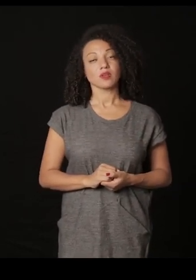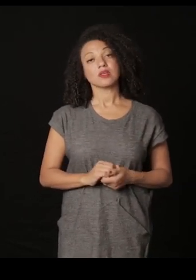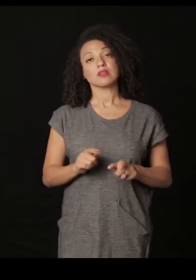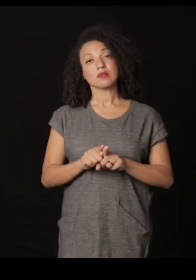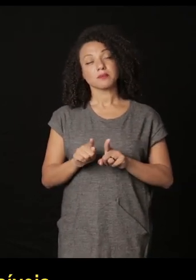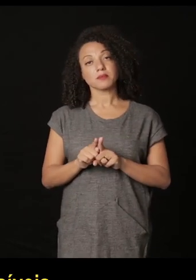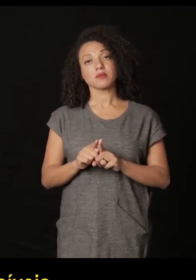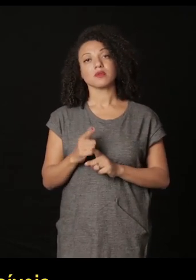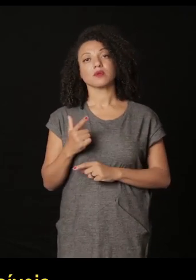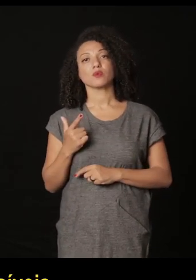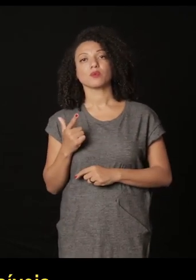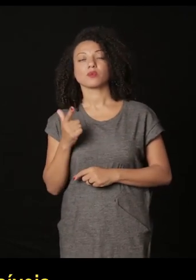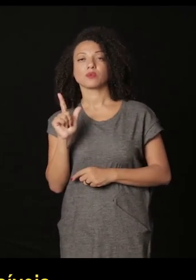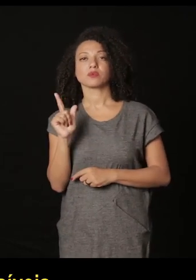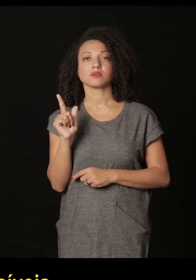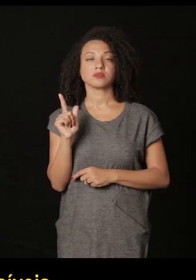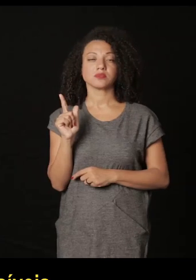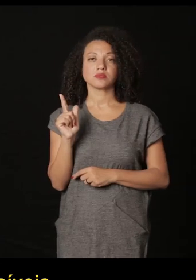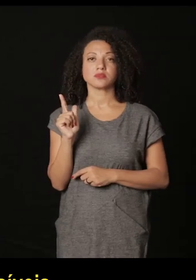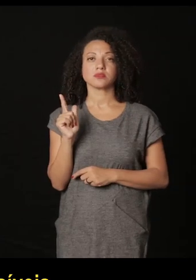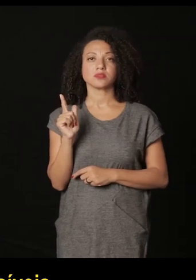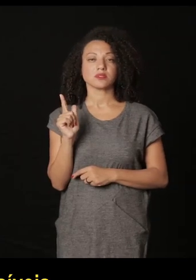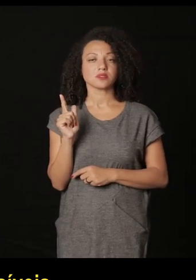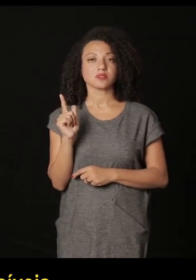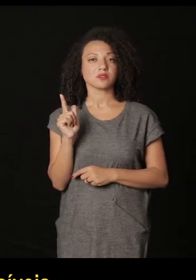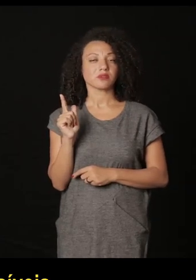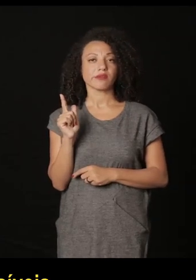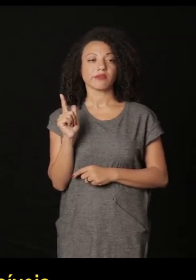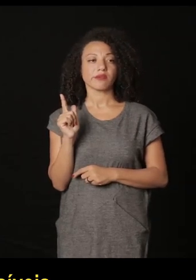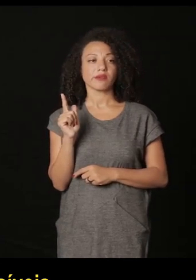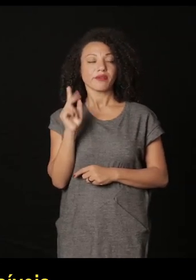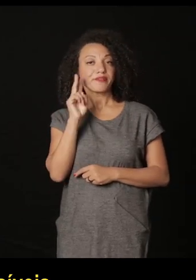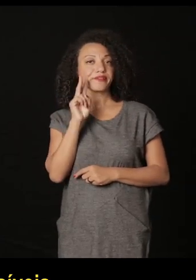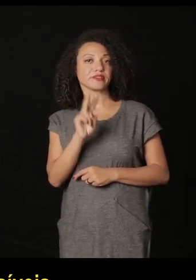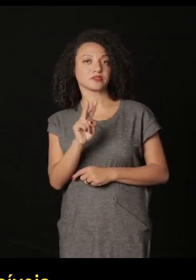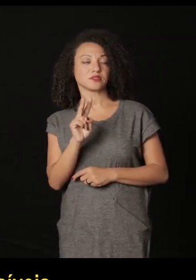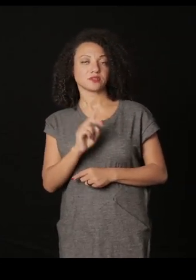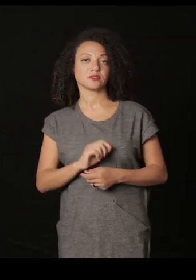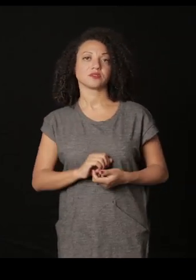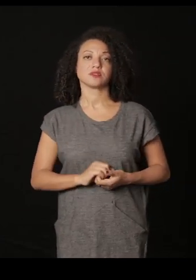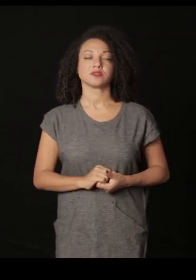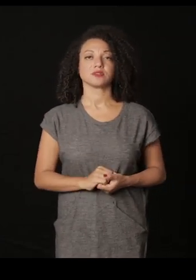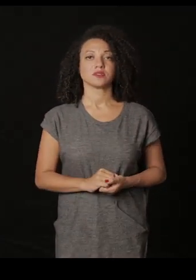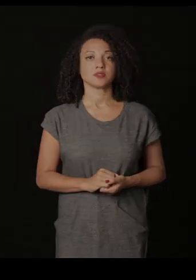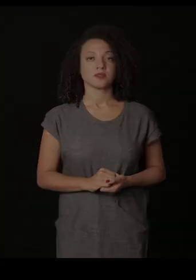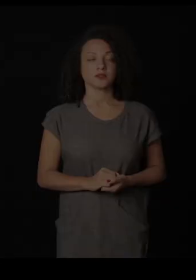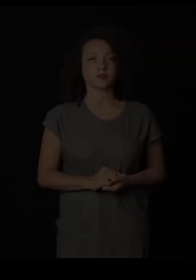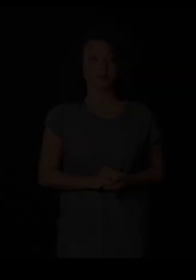e outras que são quase que risíveis